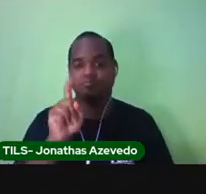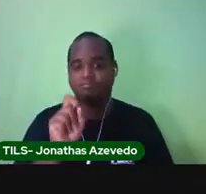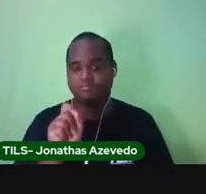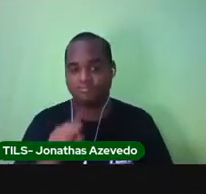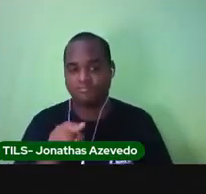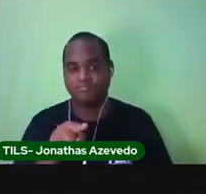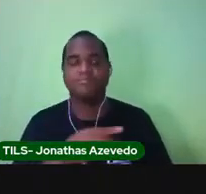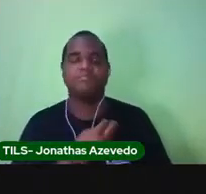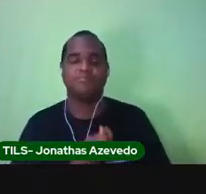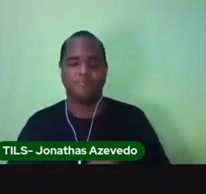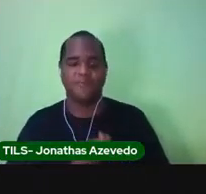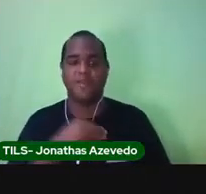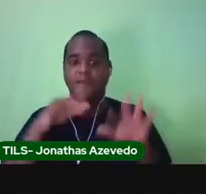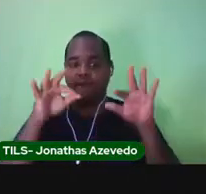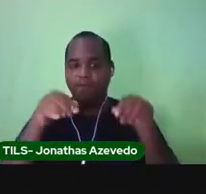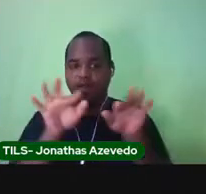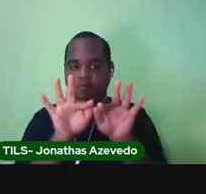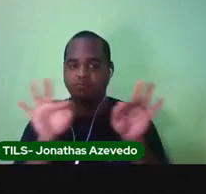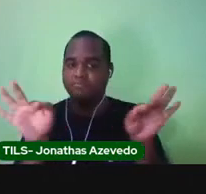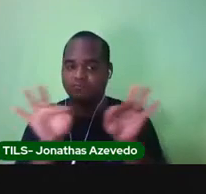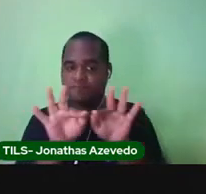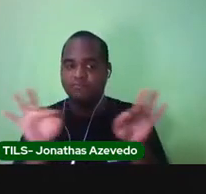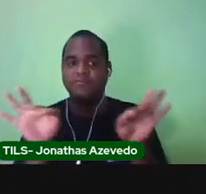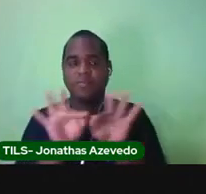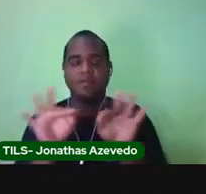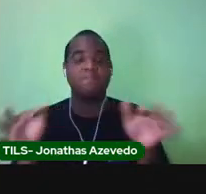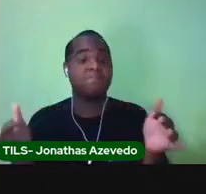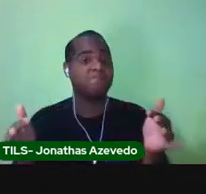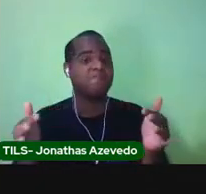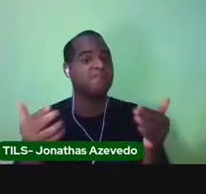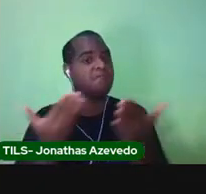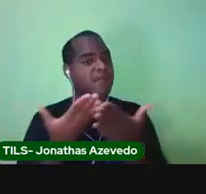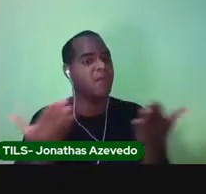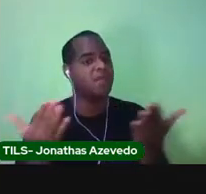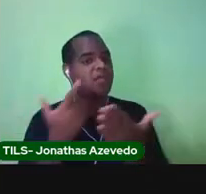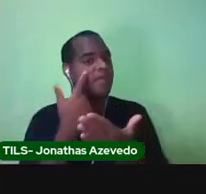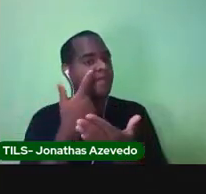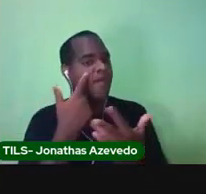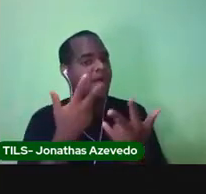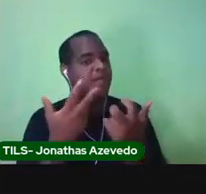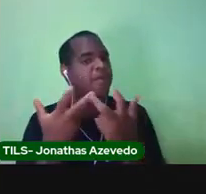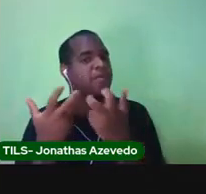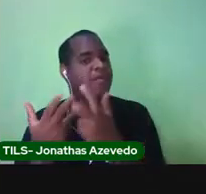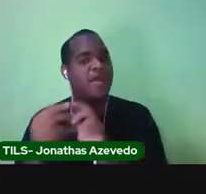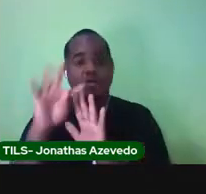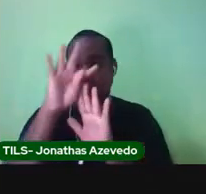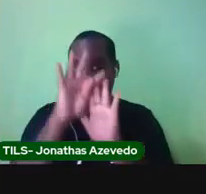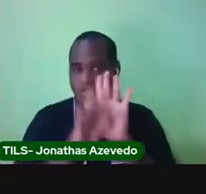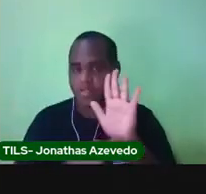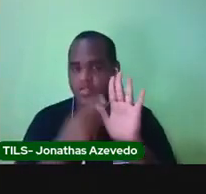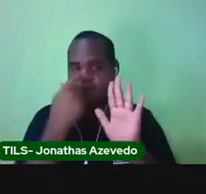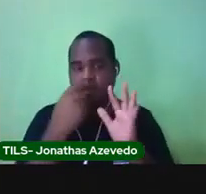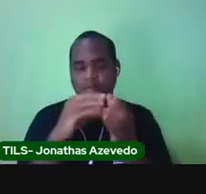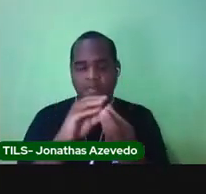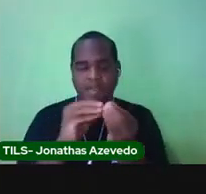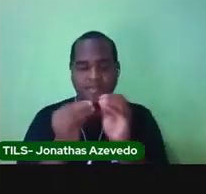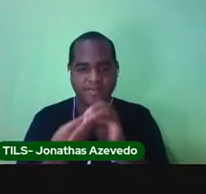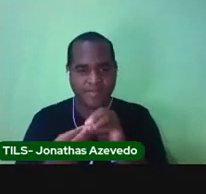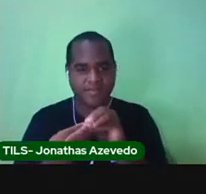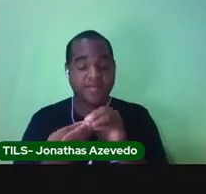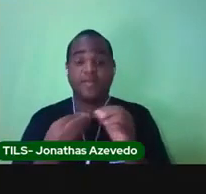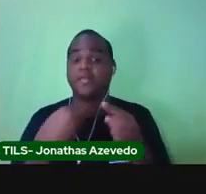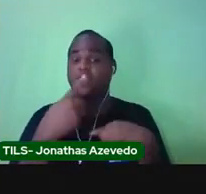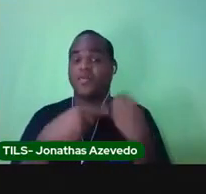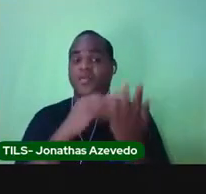no final da frase E aí você vai olhar lá no texto que é o bilhete e